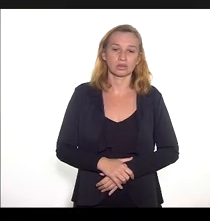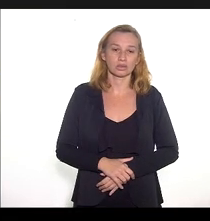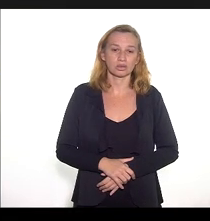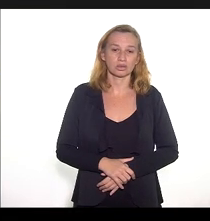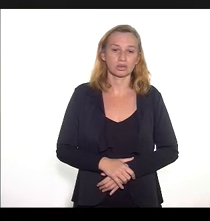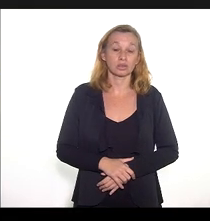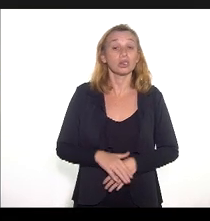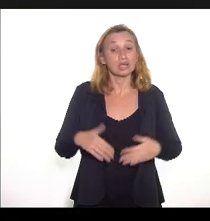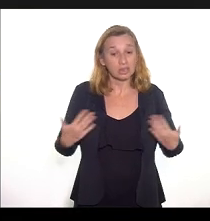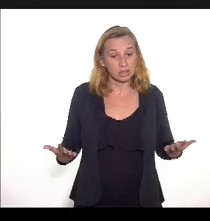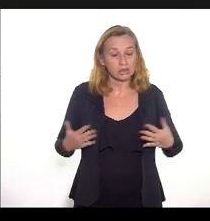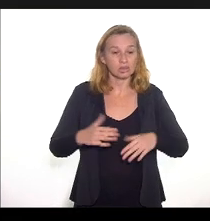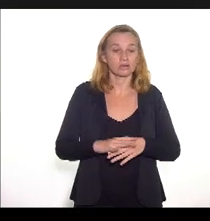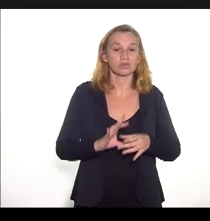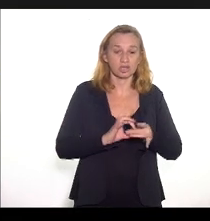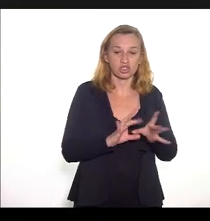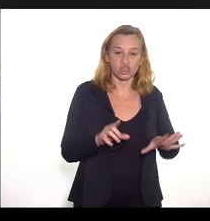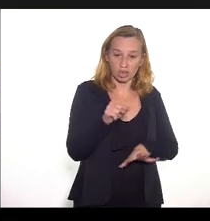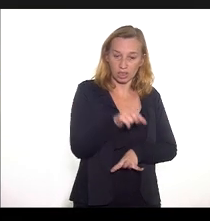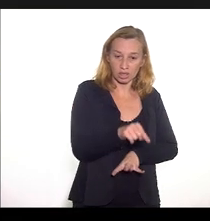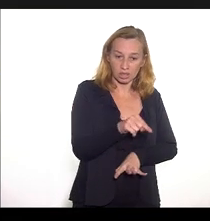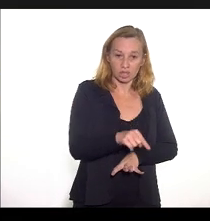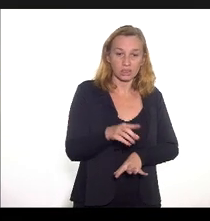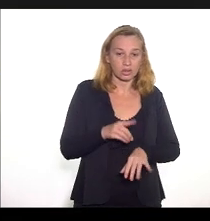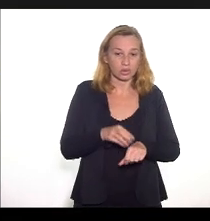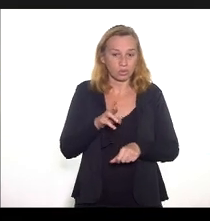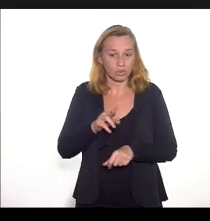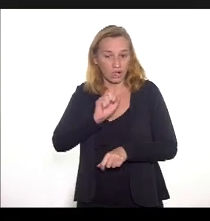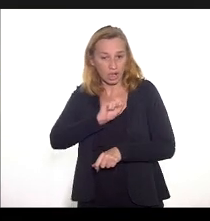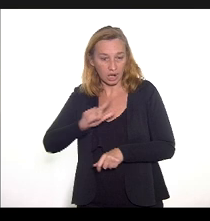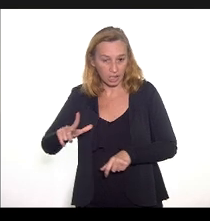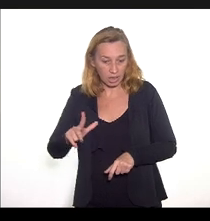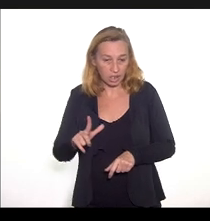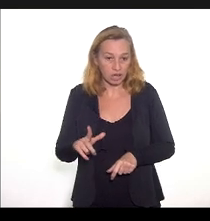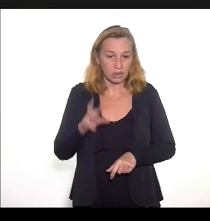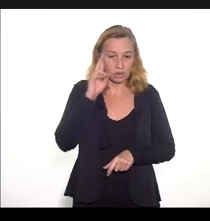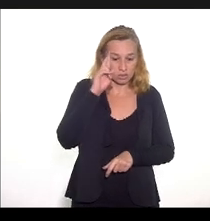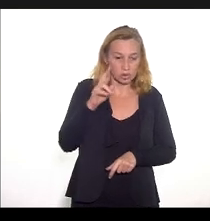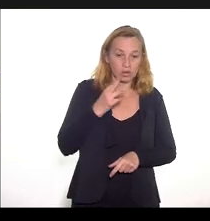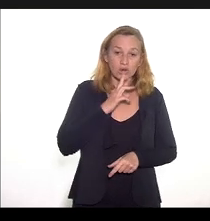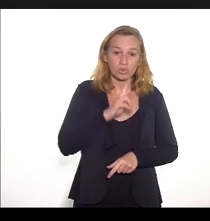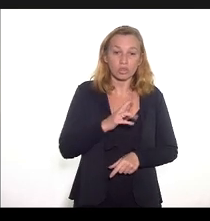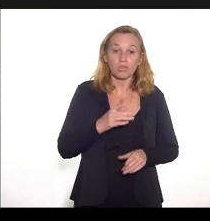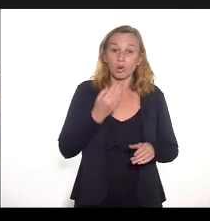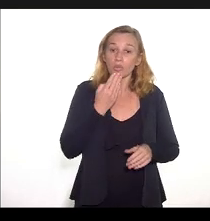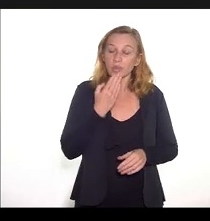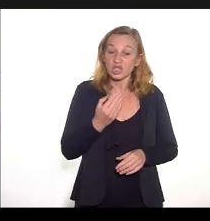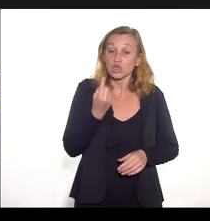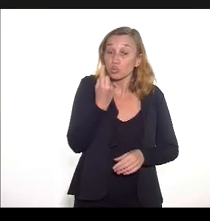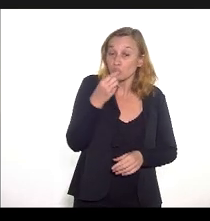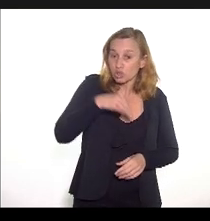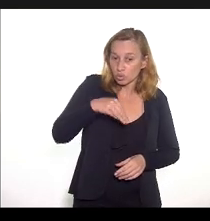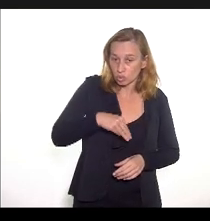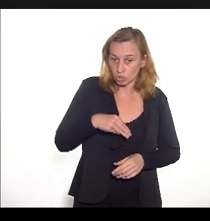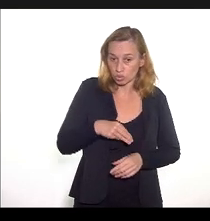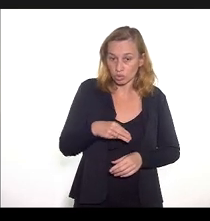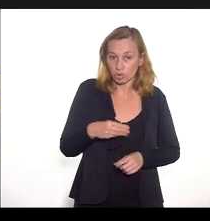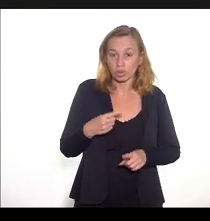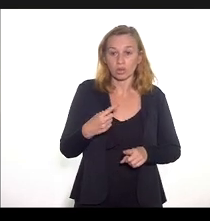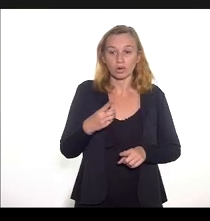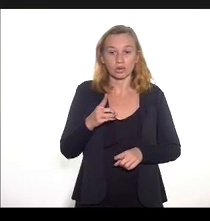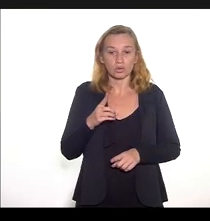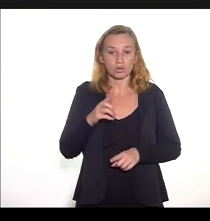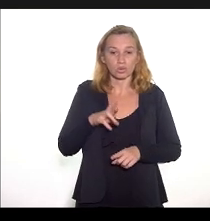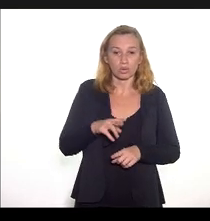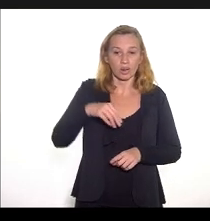Então, vou deixar aqui para a doutora Raquel para o senhor responder, mas vou pedir um minuto para a doutora